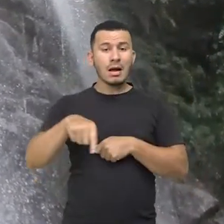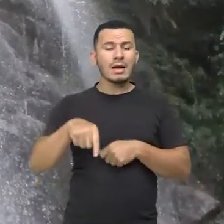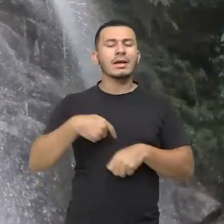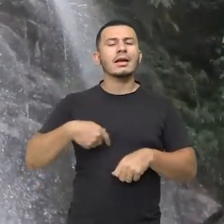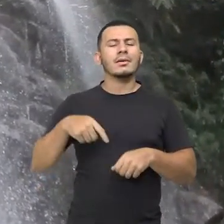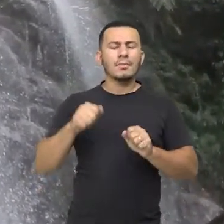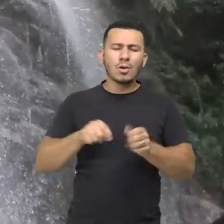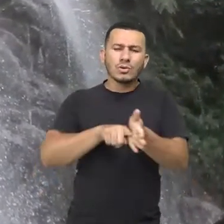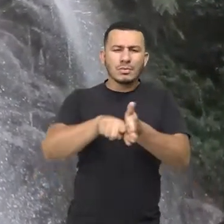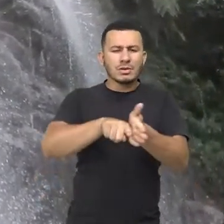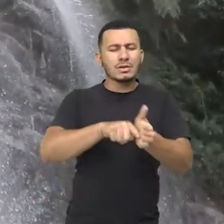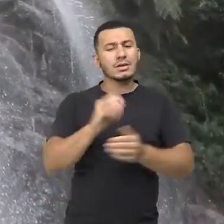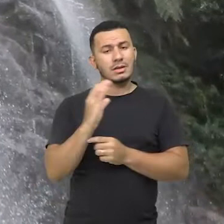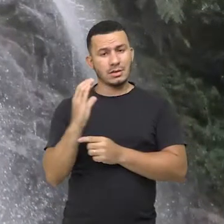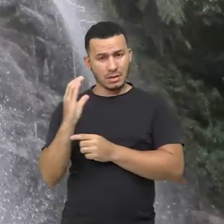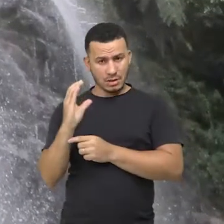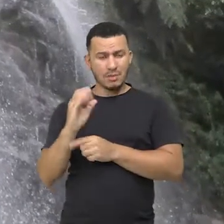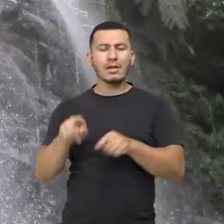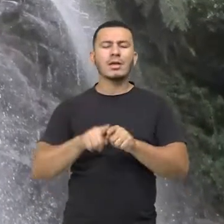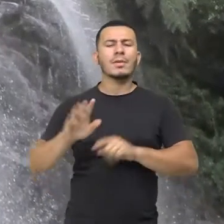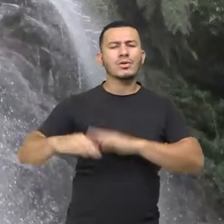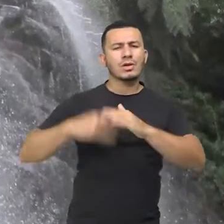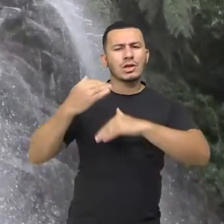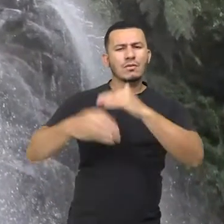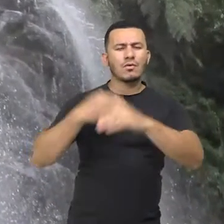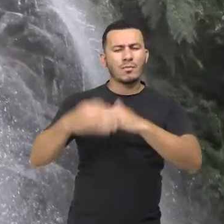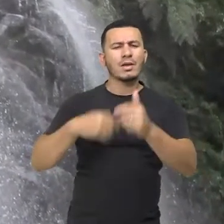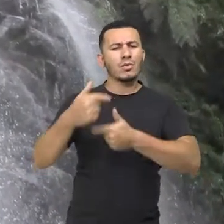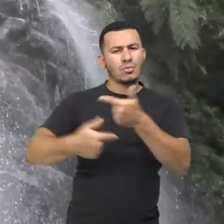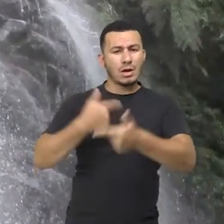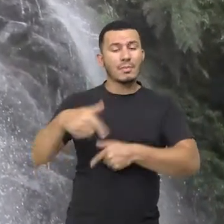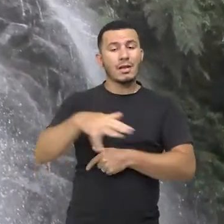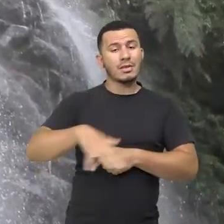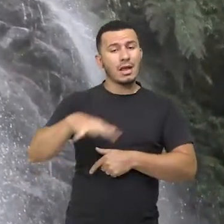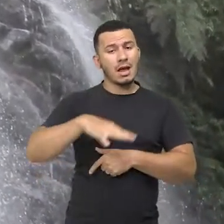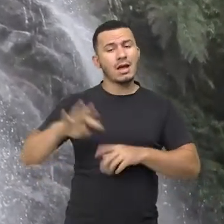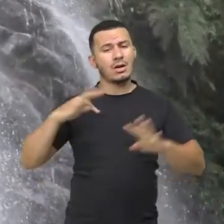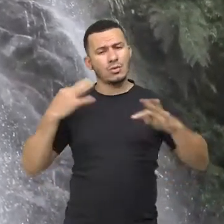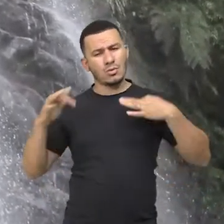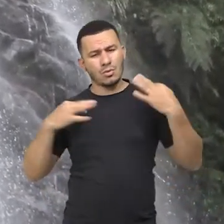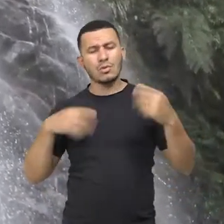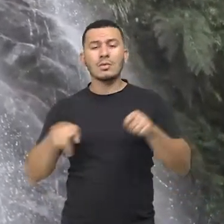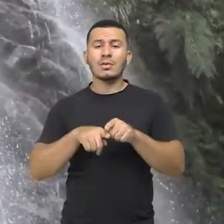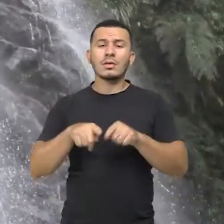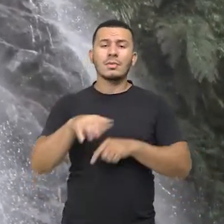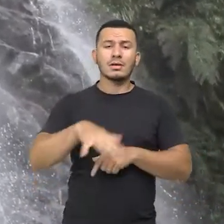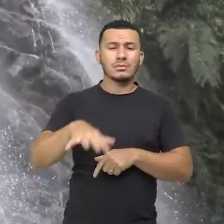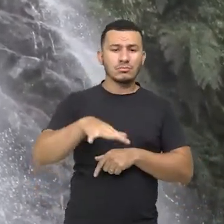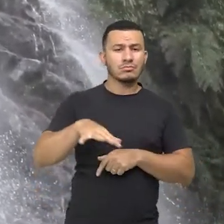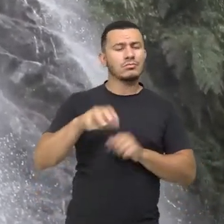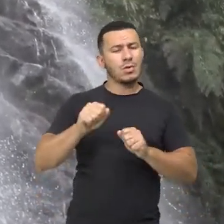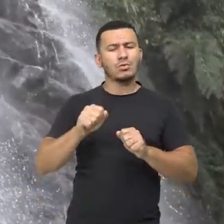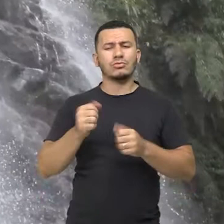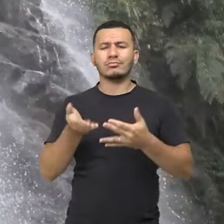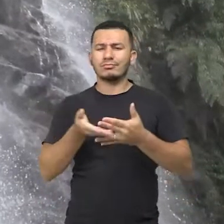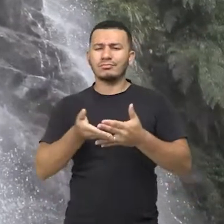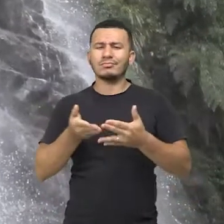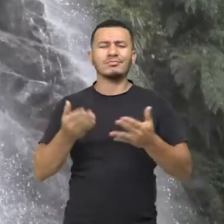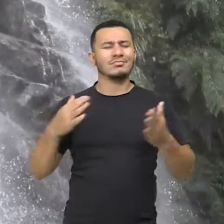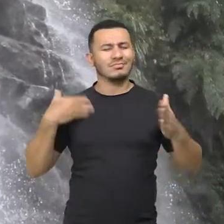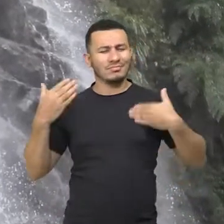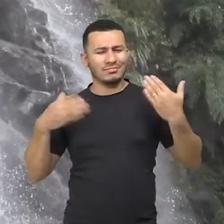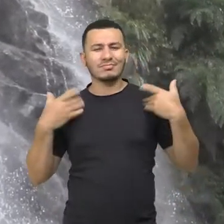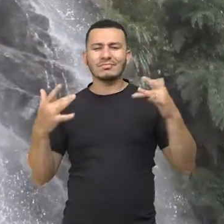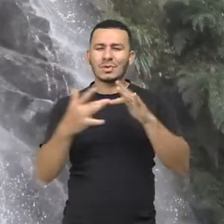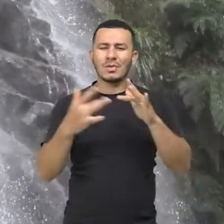realização de pesquisas científicas e o desenvolvimento de atividades de educação e interpretação ambiental, de recriação em contato com a natureza